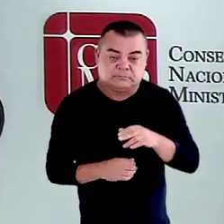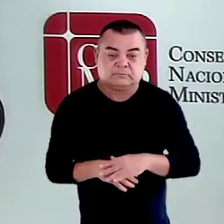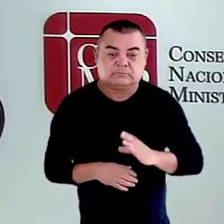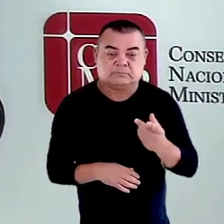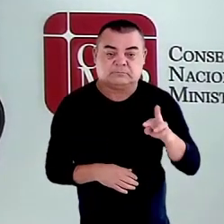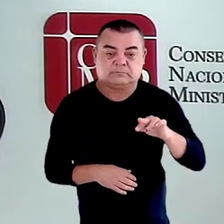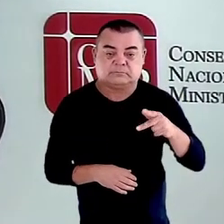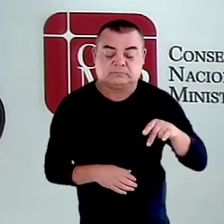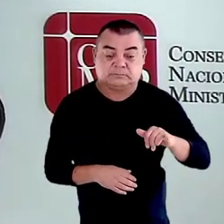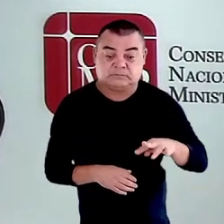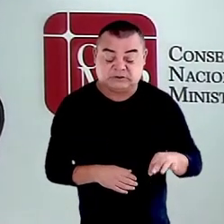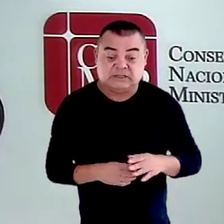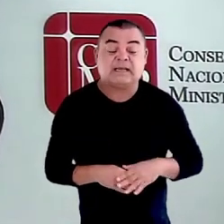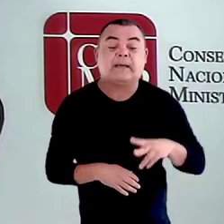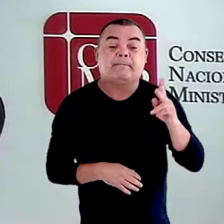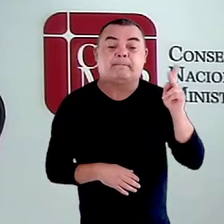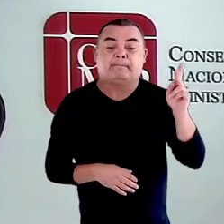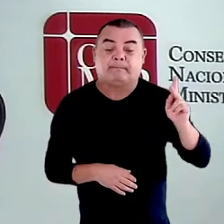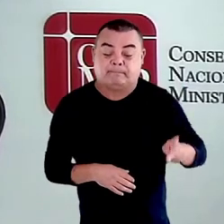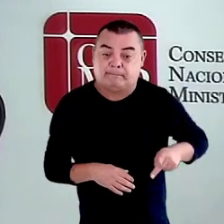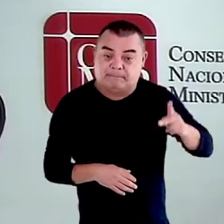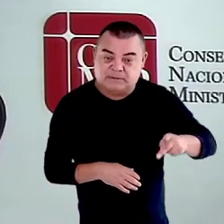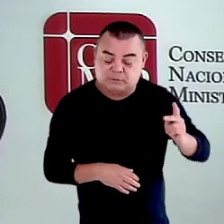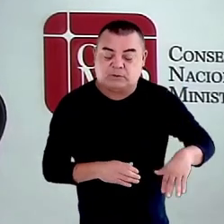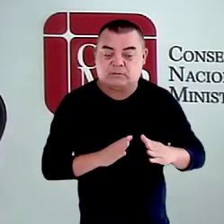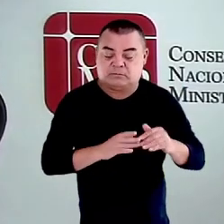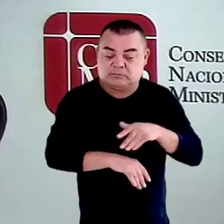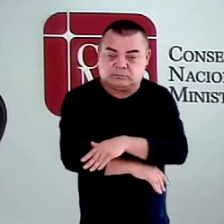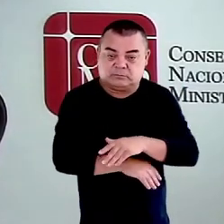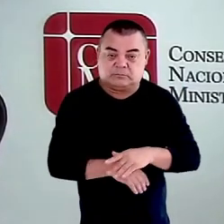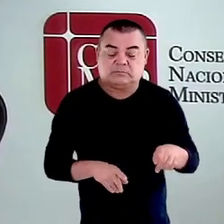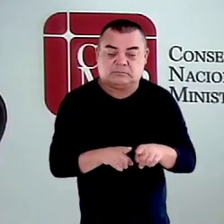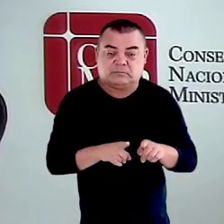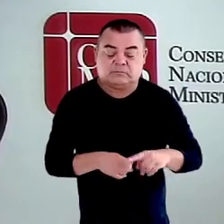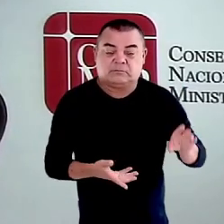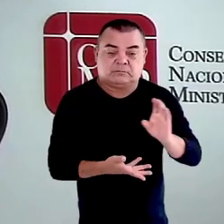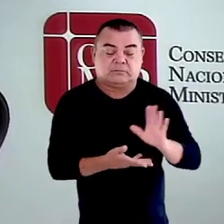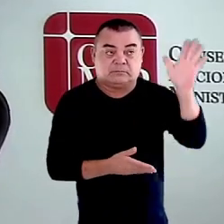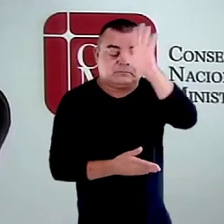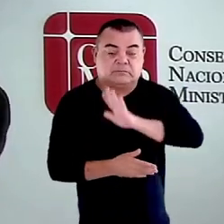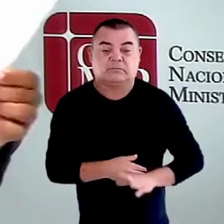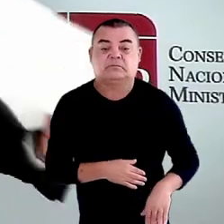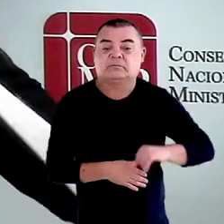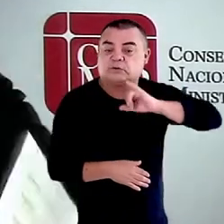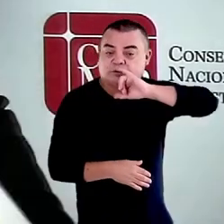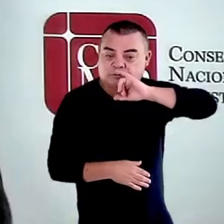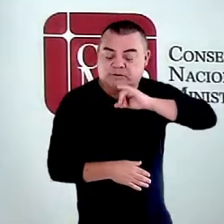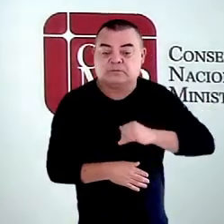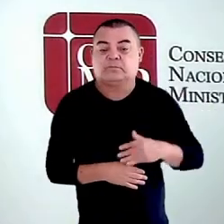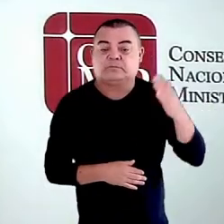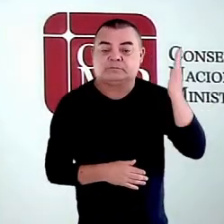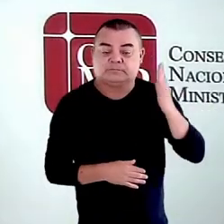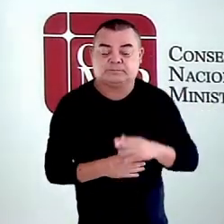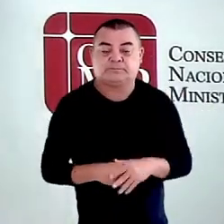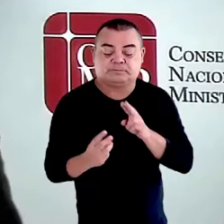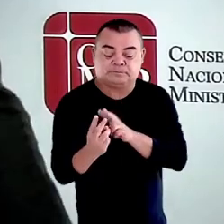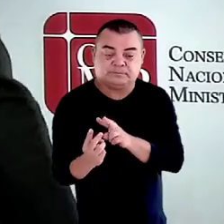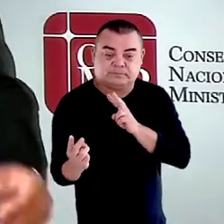Pastora Nacional do Povo de Rua e da Conferência Nacional dos Bispos do Brasil, nesse ato virtualmente.